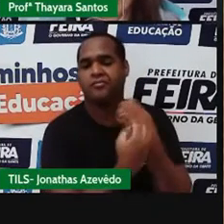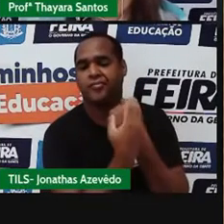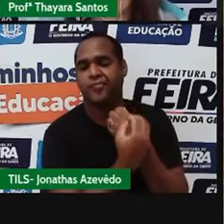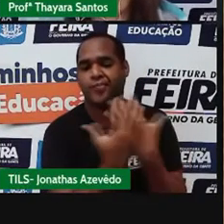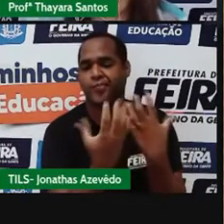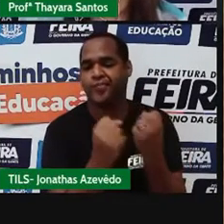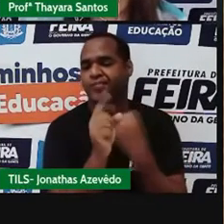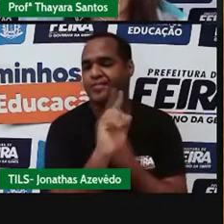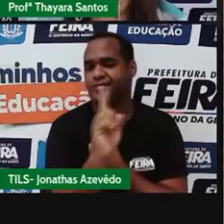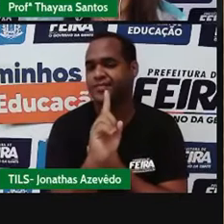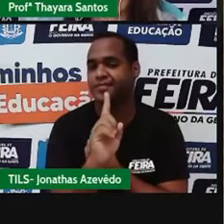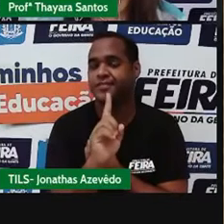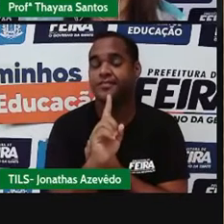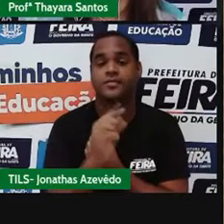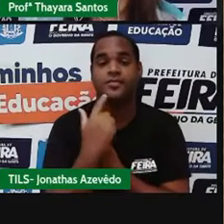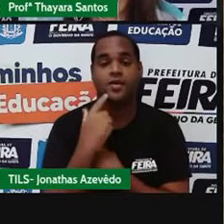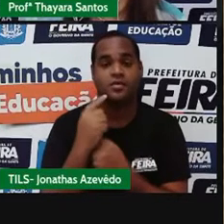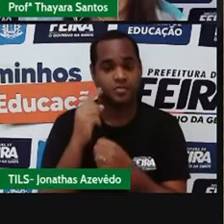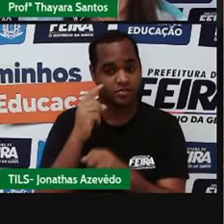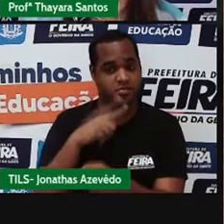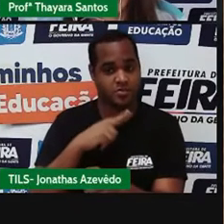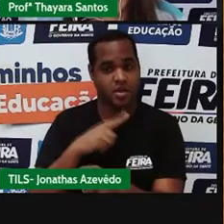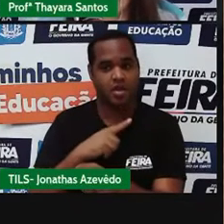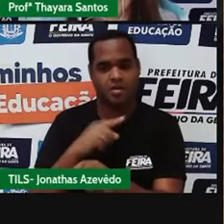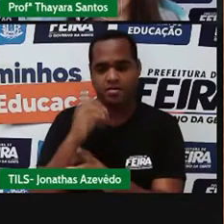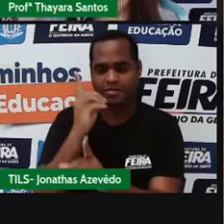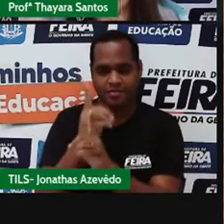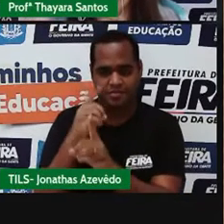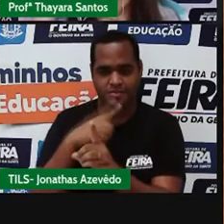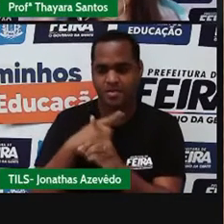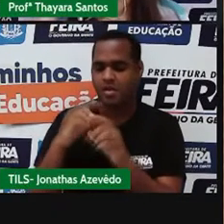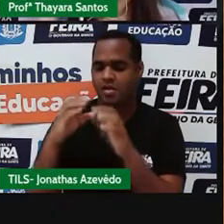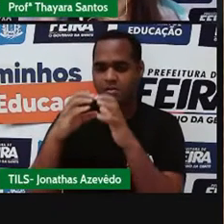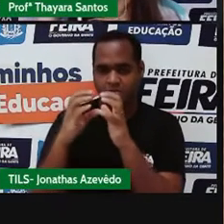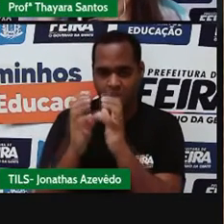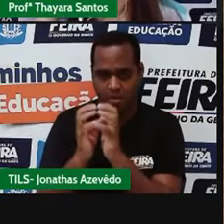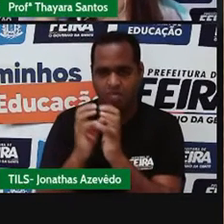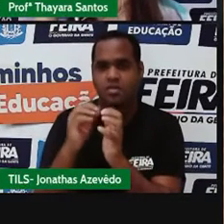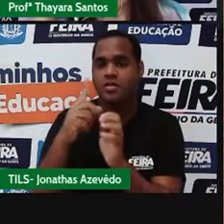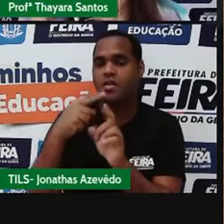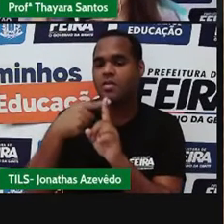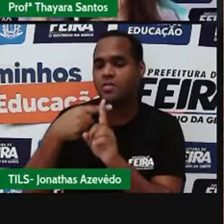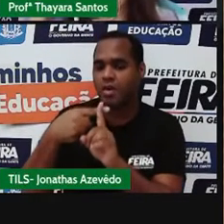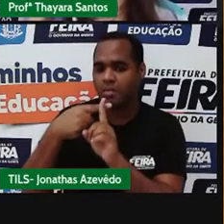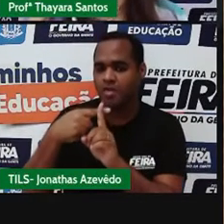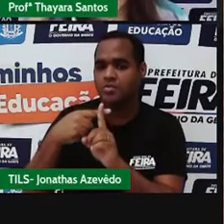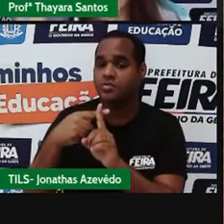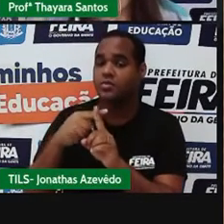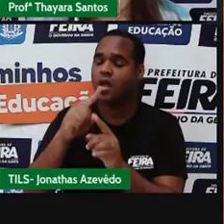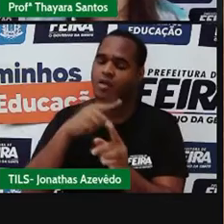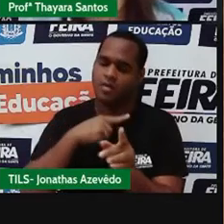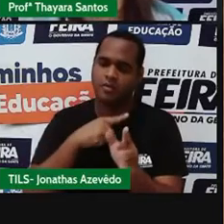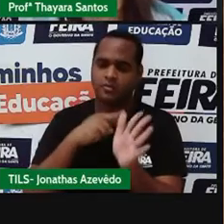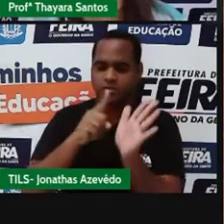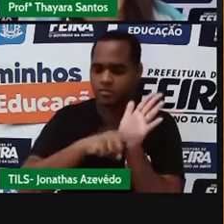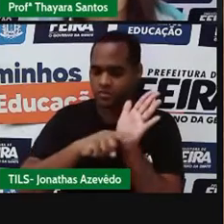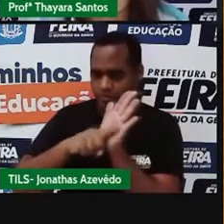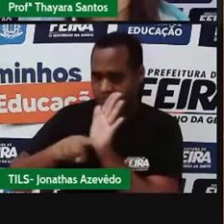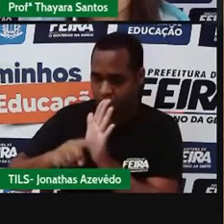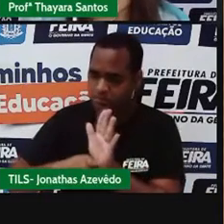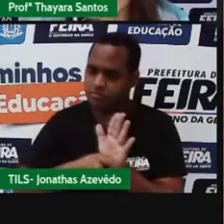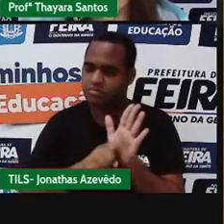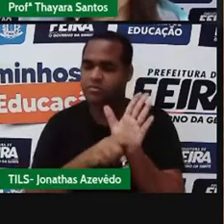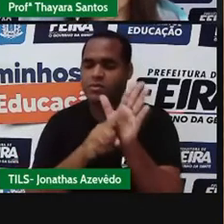uma carga positiva, uma estrutura com carga positiva e tinha pequenas partículas de carga